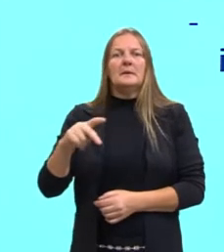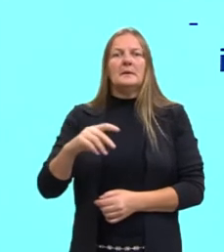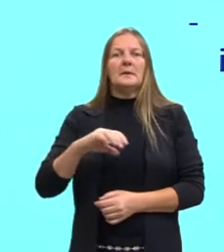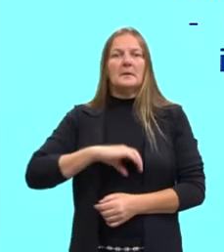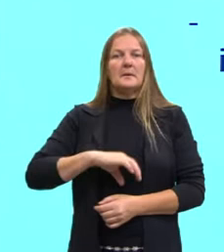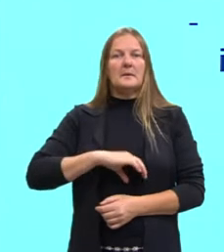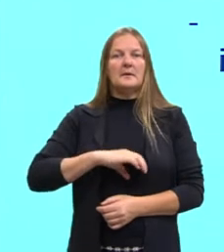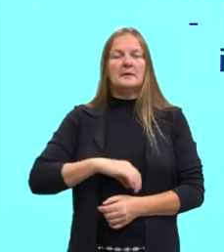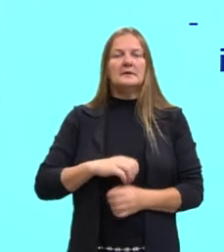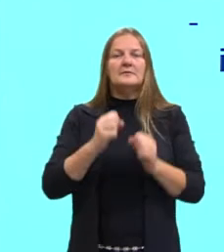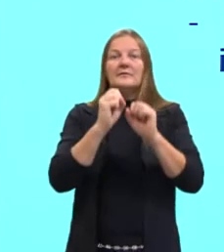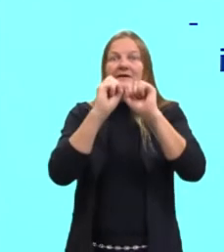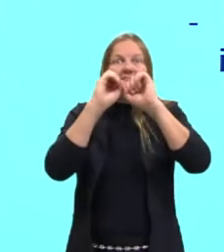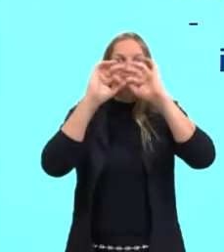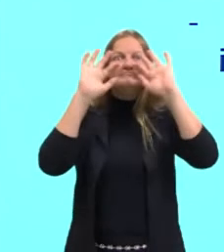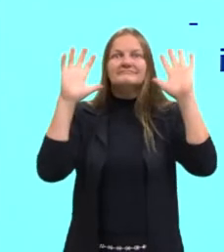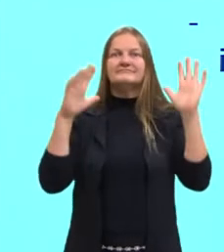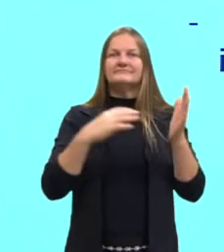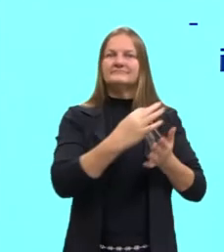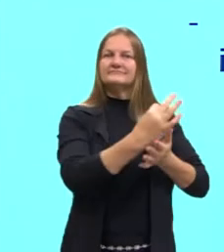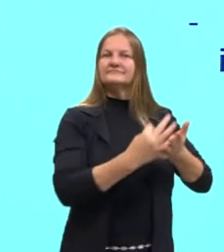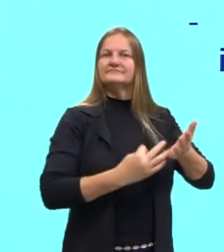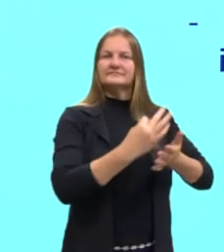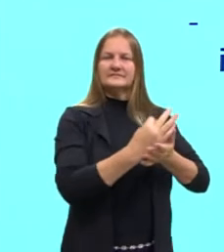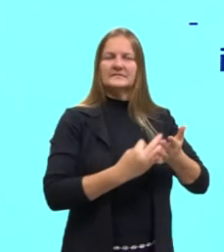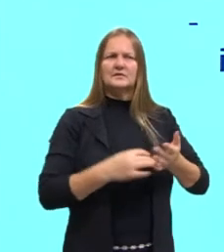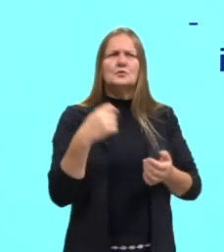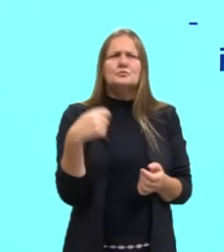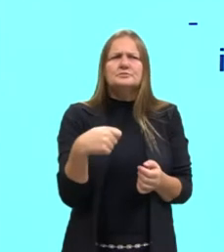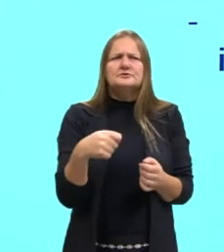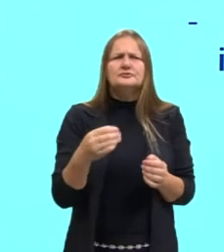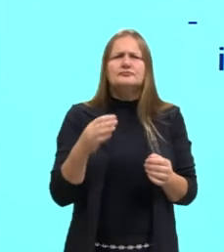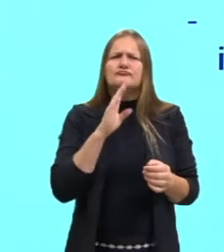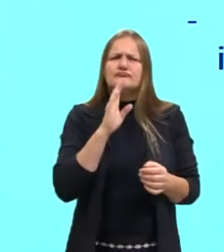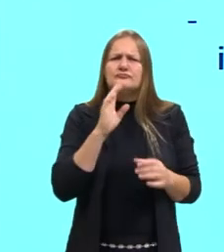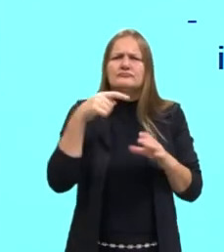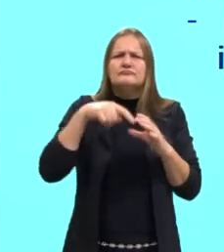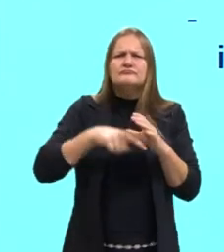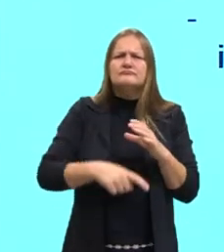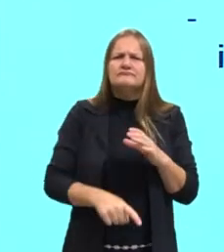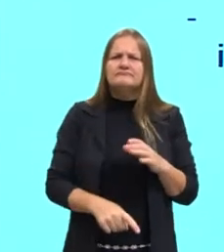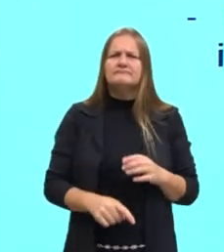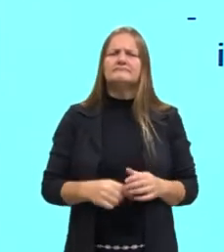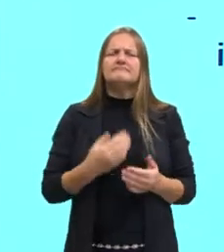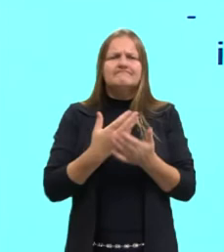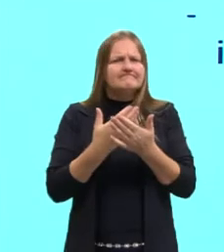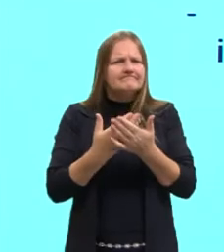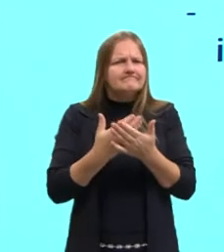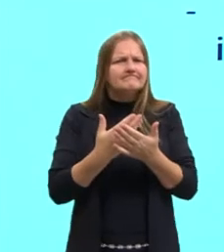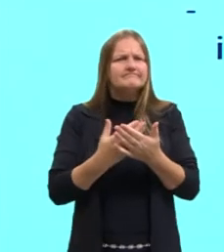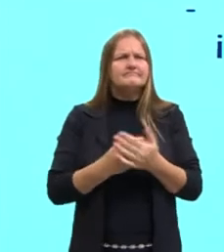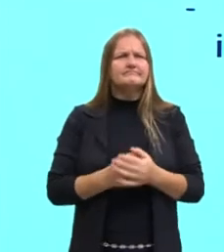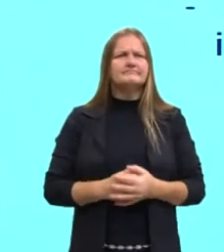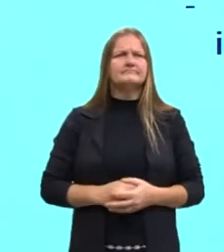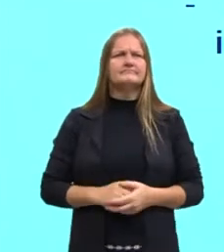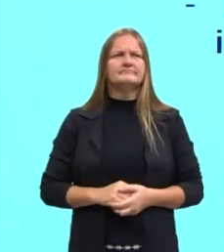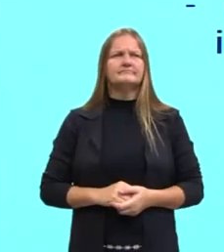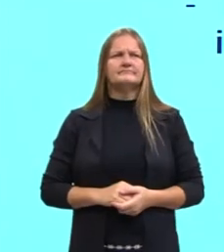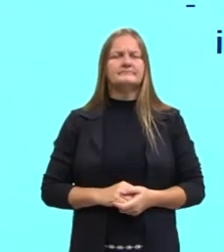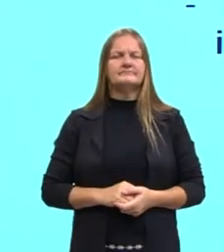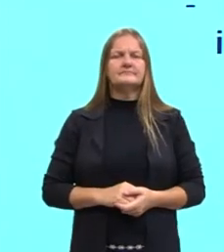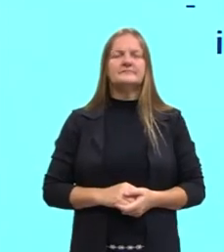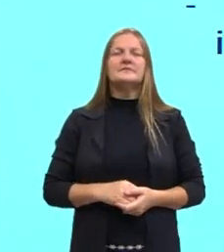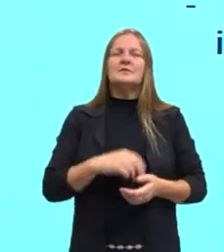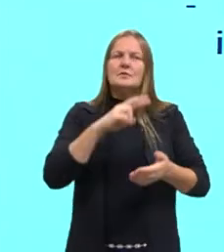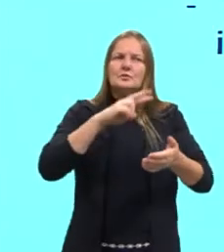porque eu não vou ter uma compreensão total do texto. Eu preciso, eu preciso fazer uma ideia,